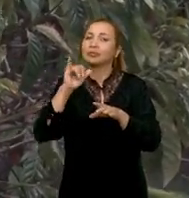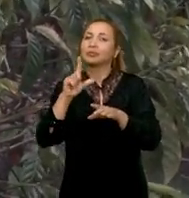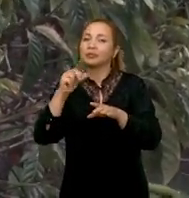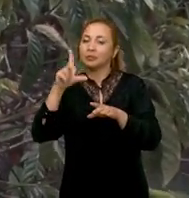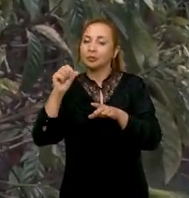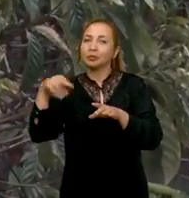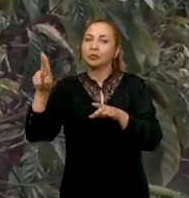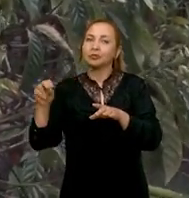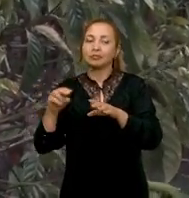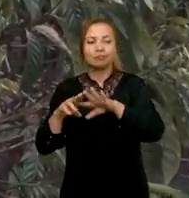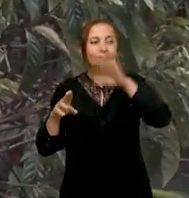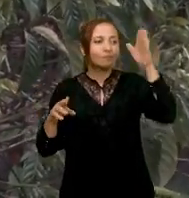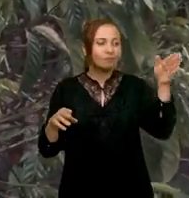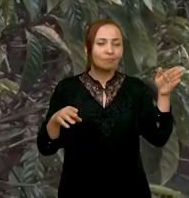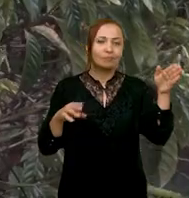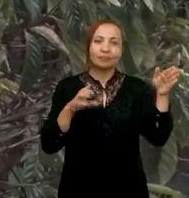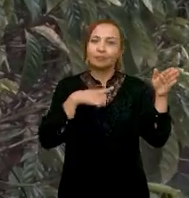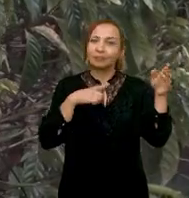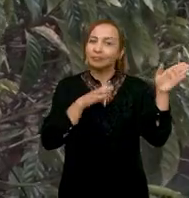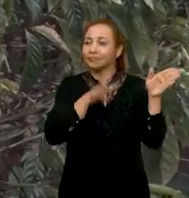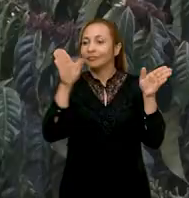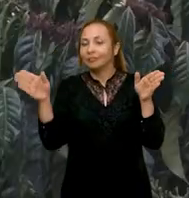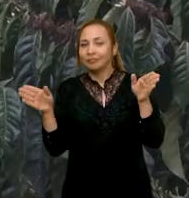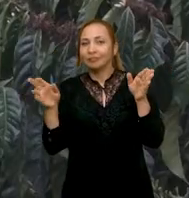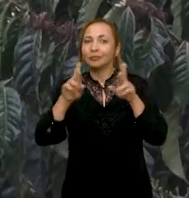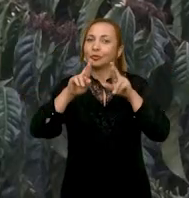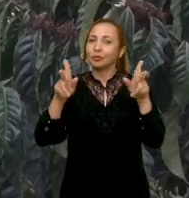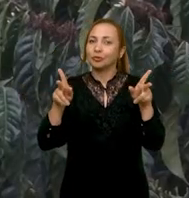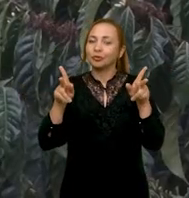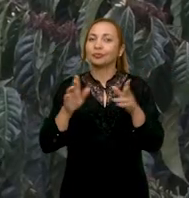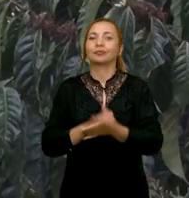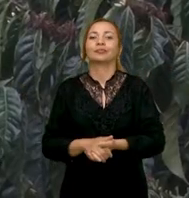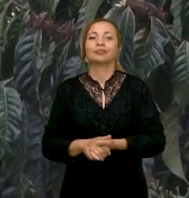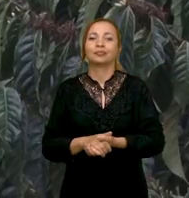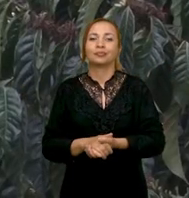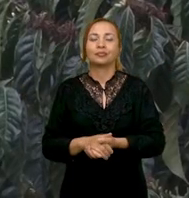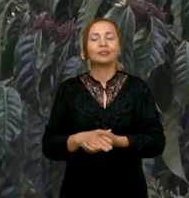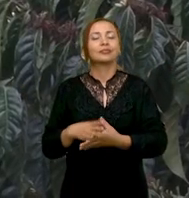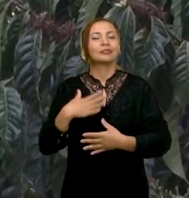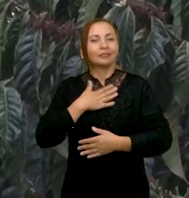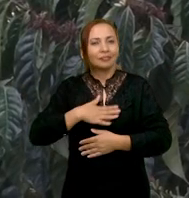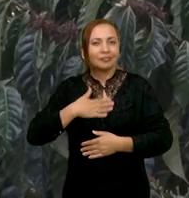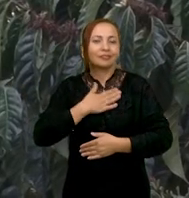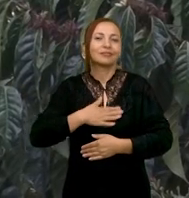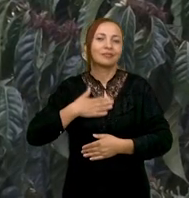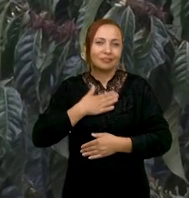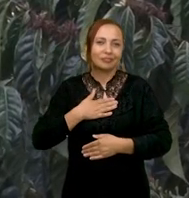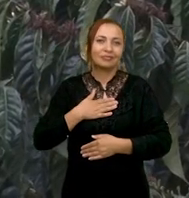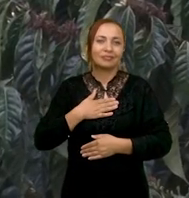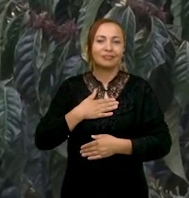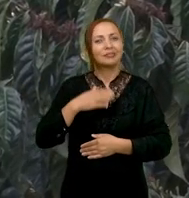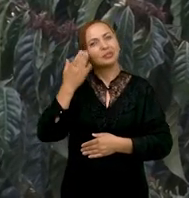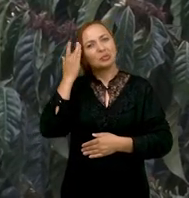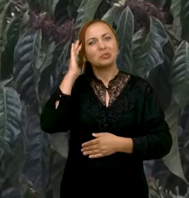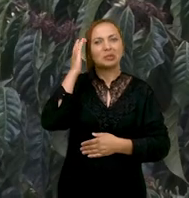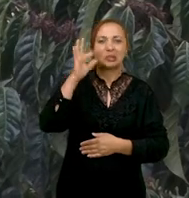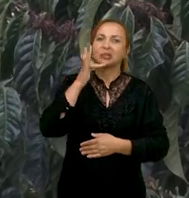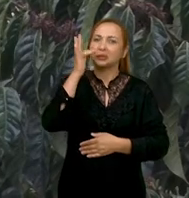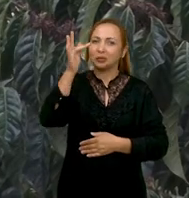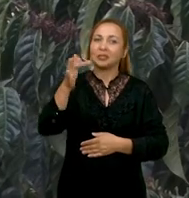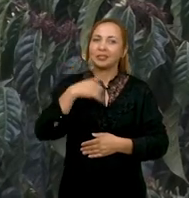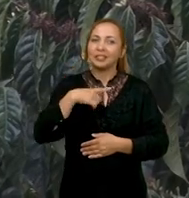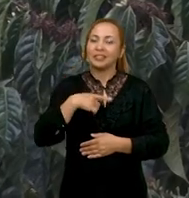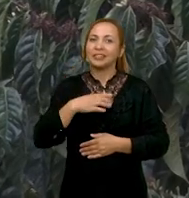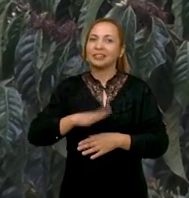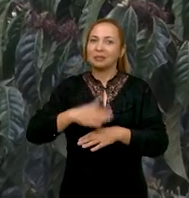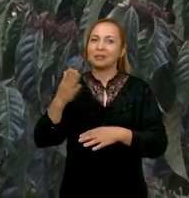Daquele lado lá, você tem o arábica, do lado de cá o conilon. Eu estou muito satisfeito, e eu acho que, quem sabe daqui a alguns anos, vamos ter